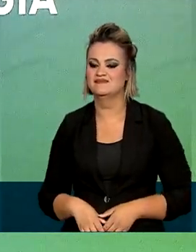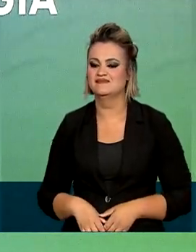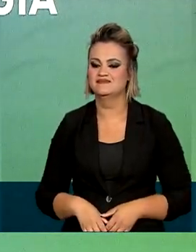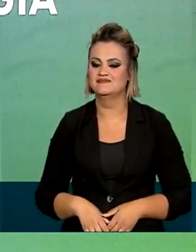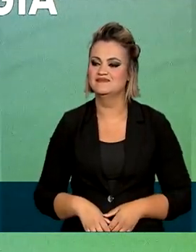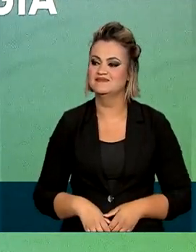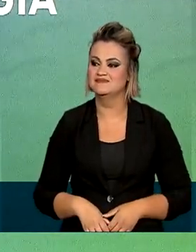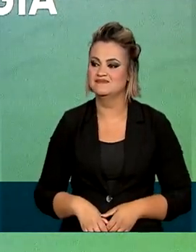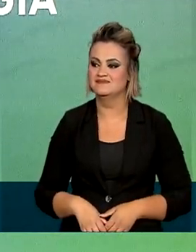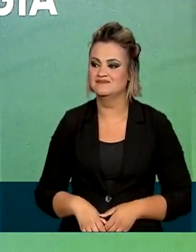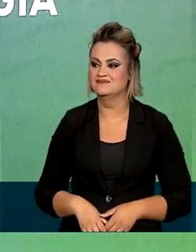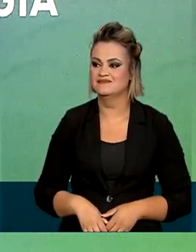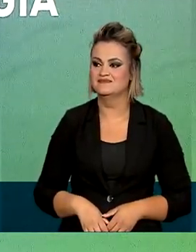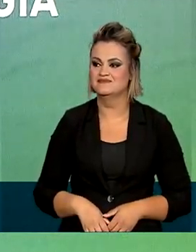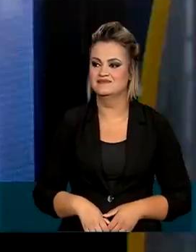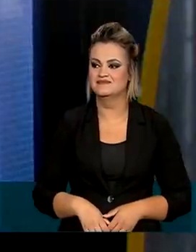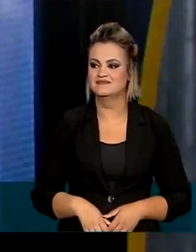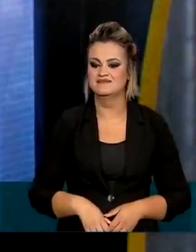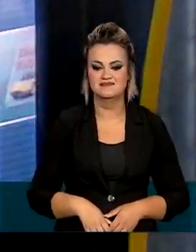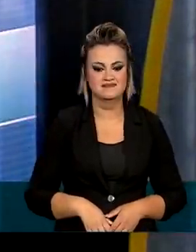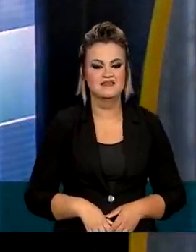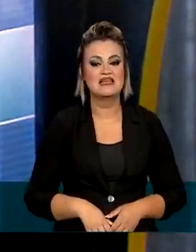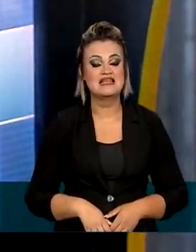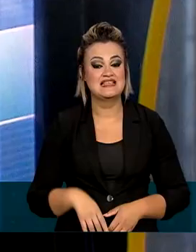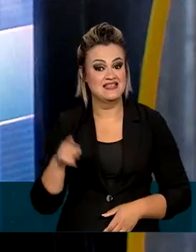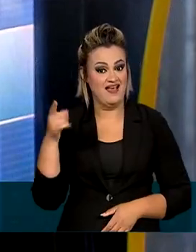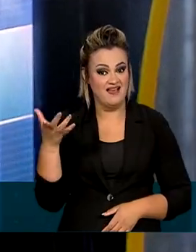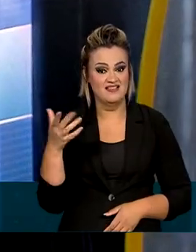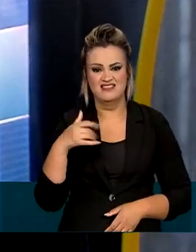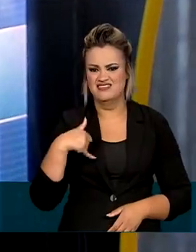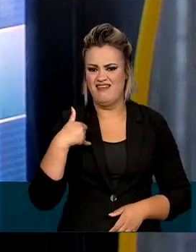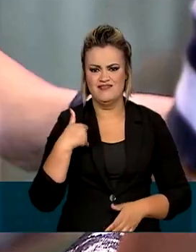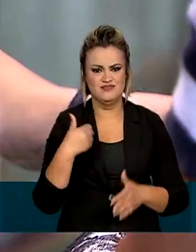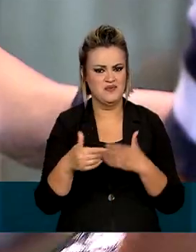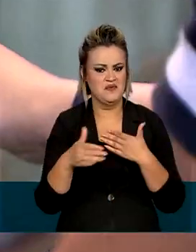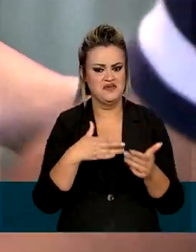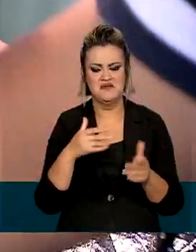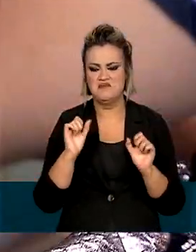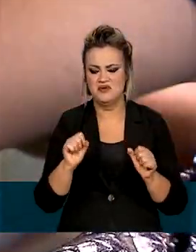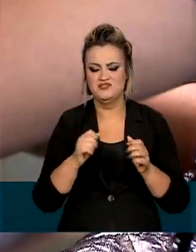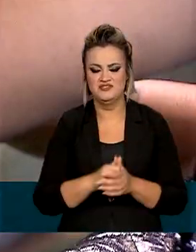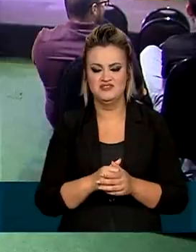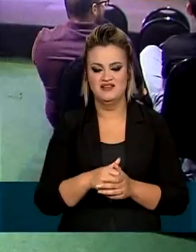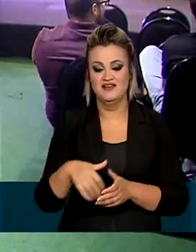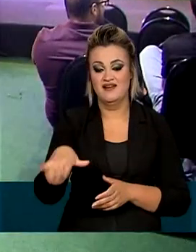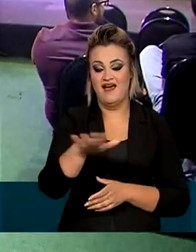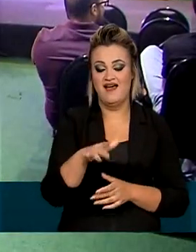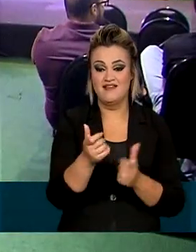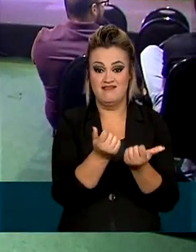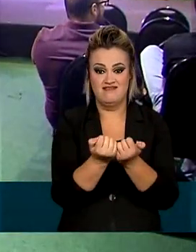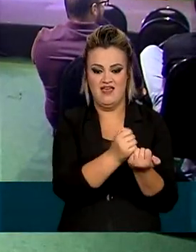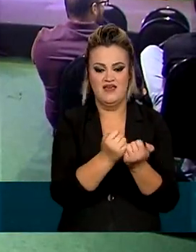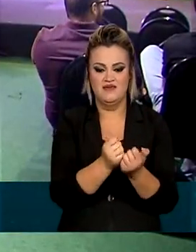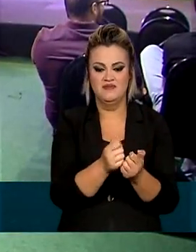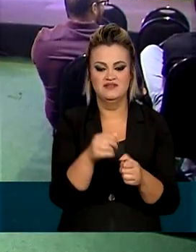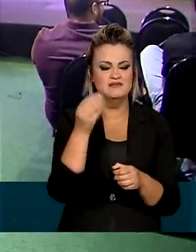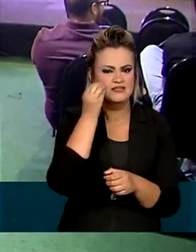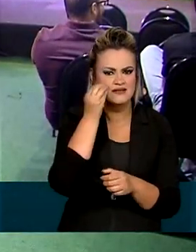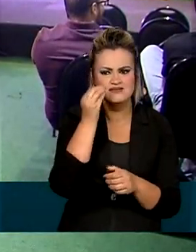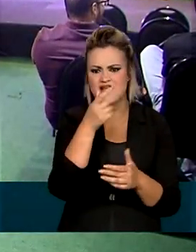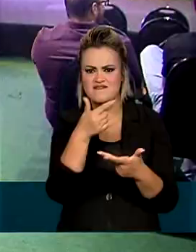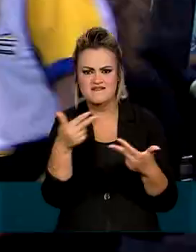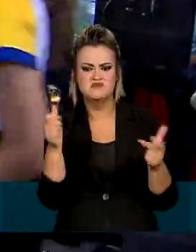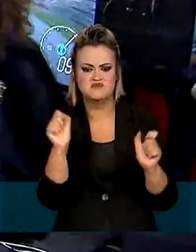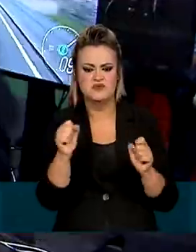de Ciência e Tecnologia. E é para todas as idades. Na Arena Games, tem espaço para todo